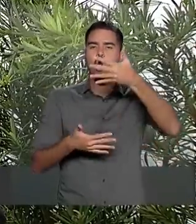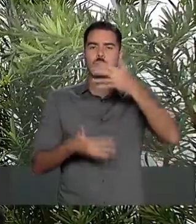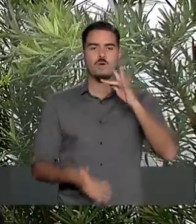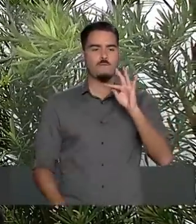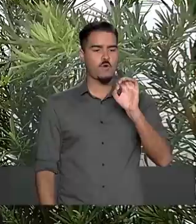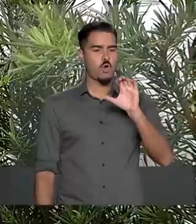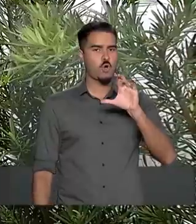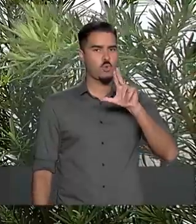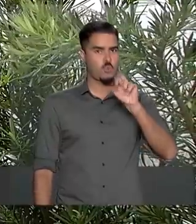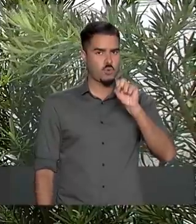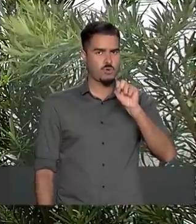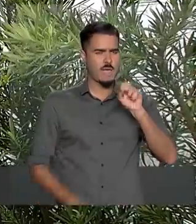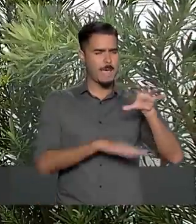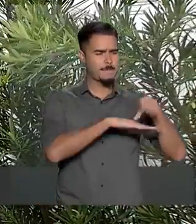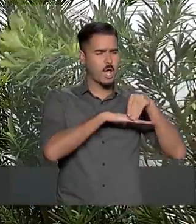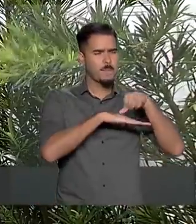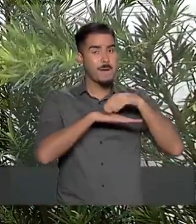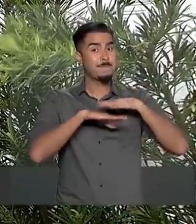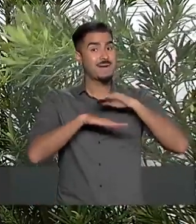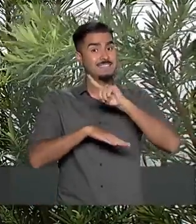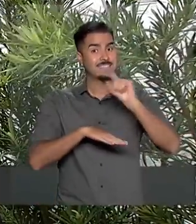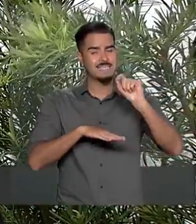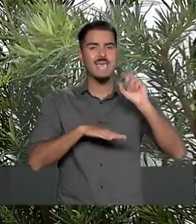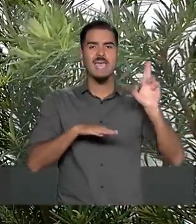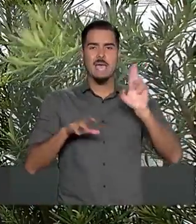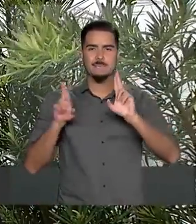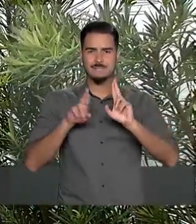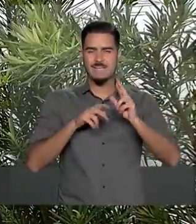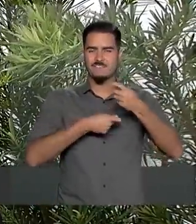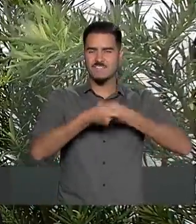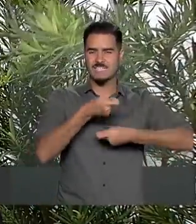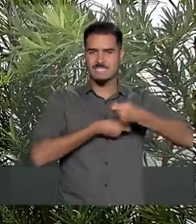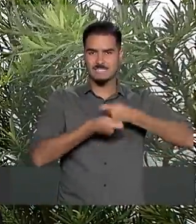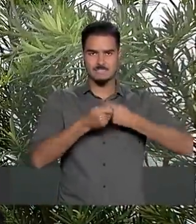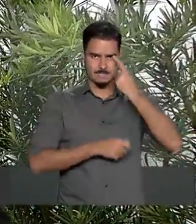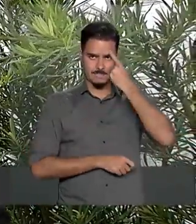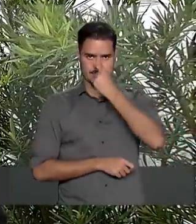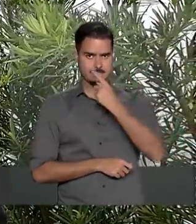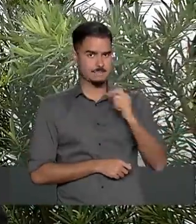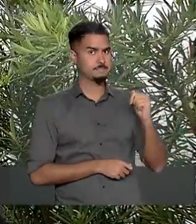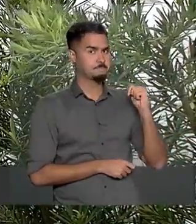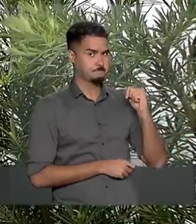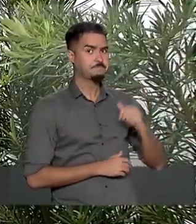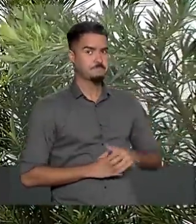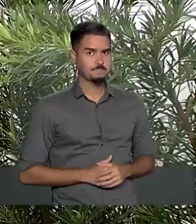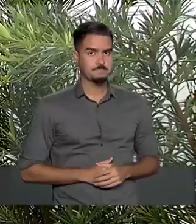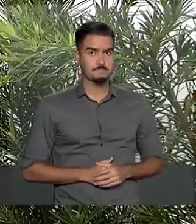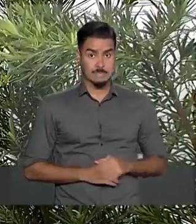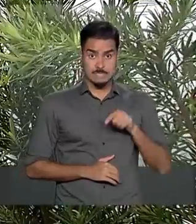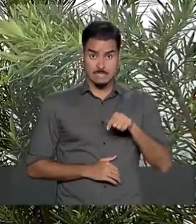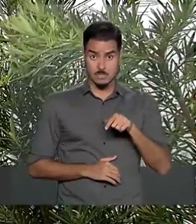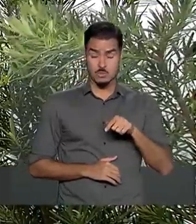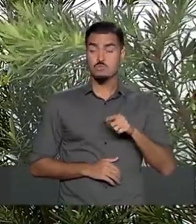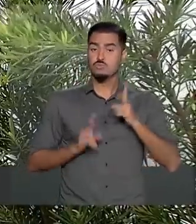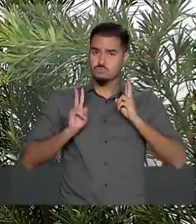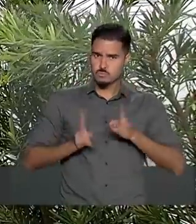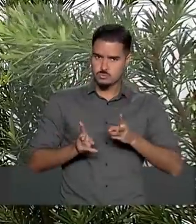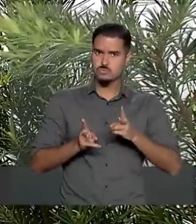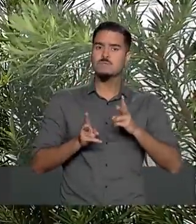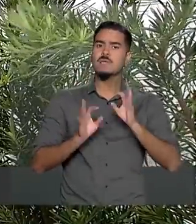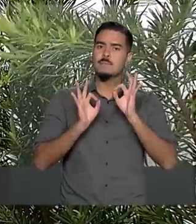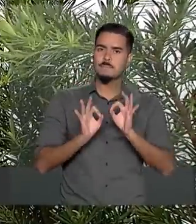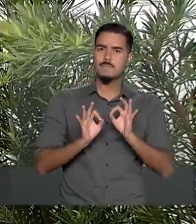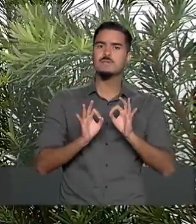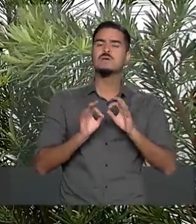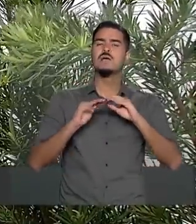mais de 100 representantes do mercado financeiro durante a última semana. Na medida, mantém a previsão